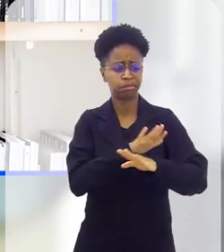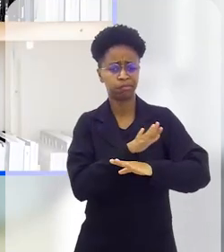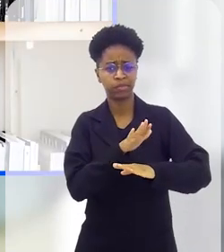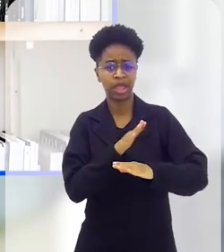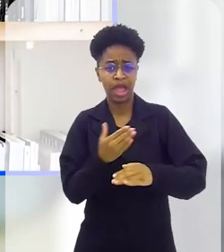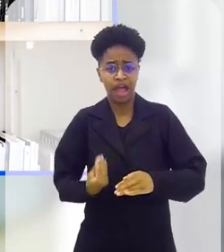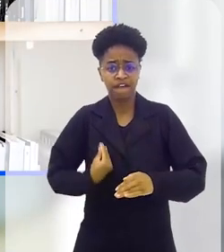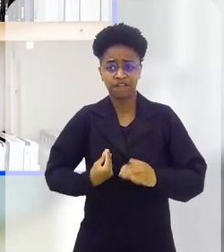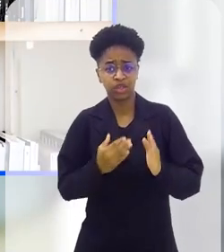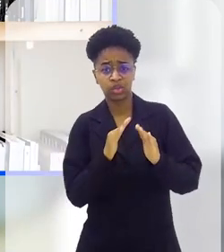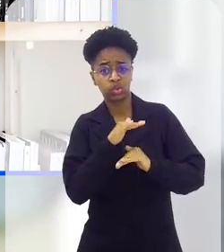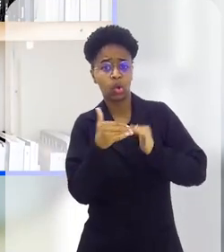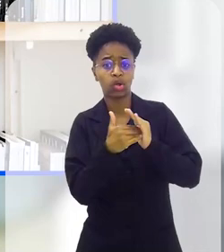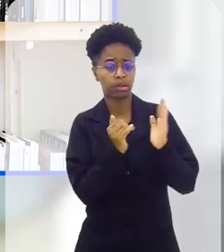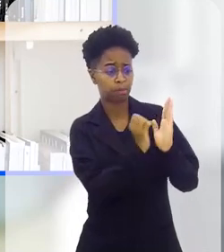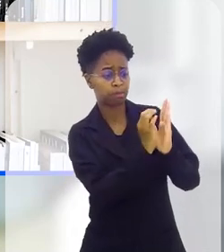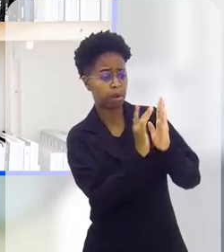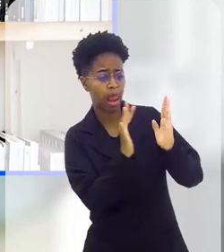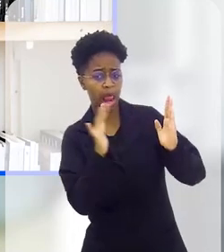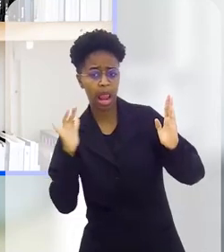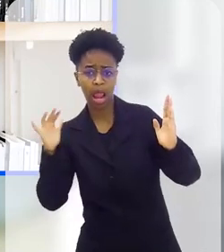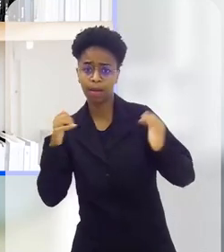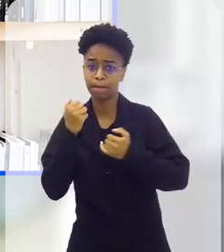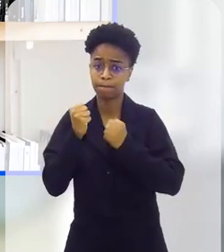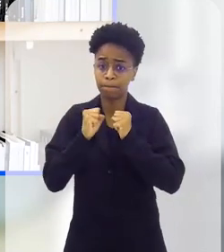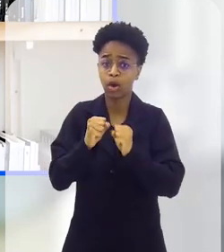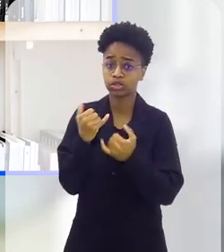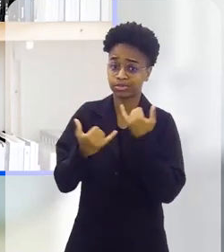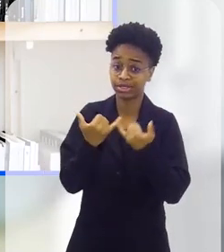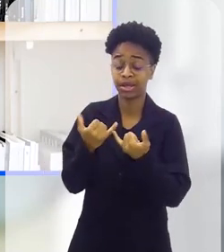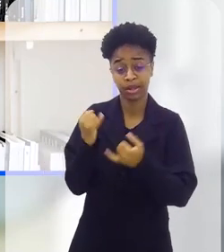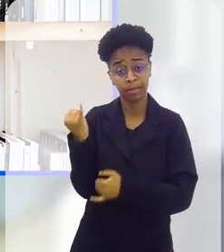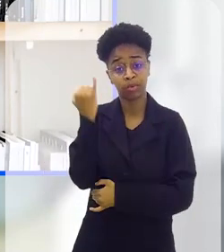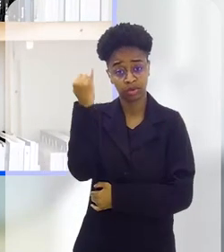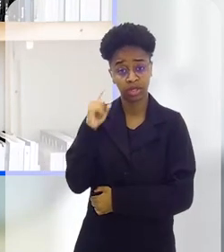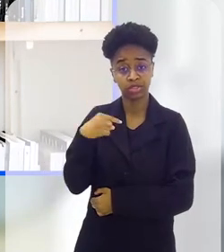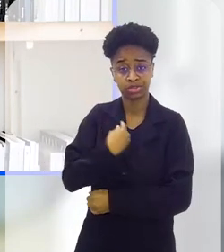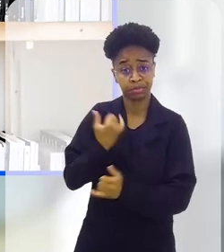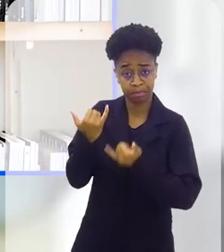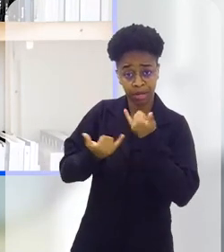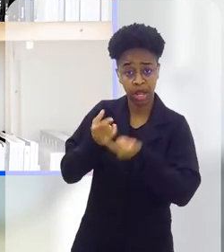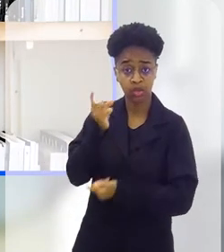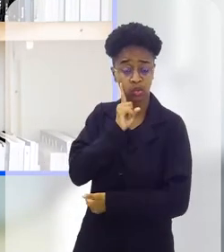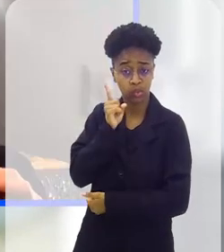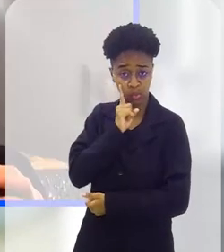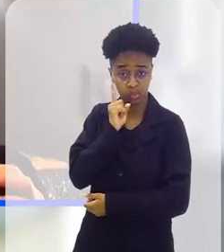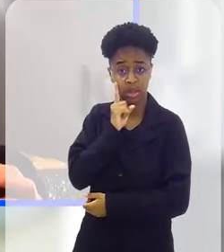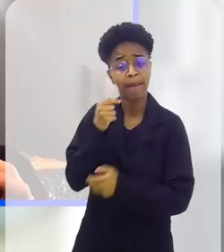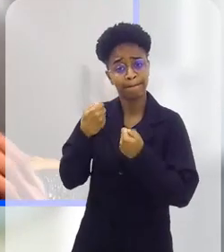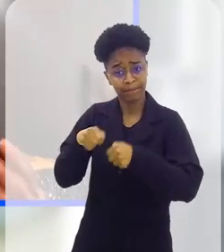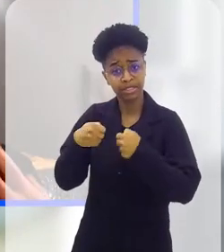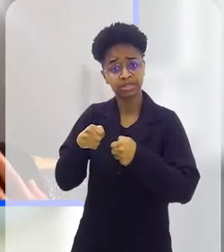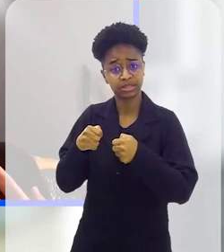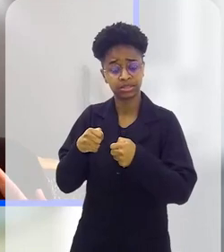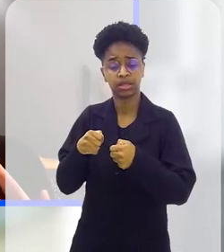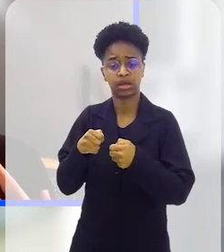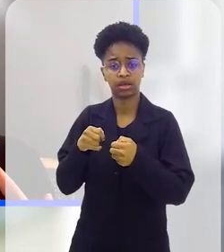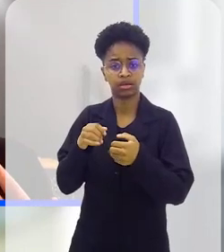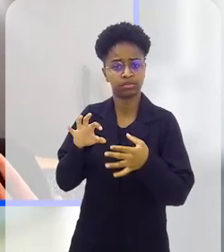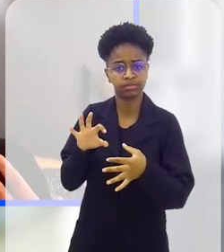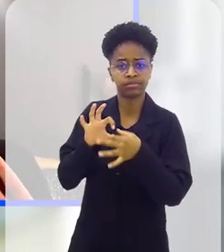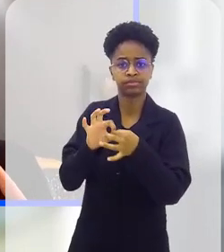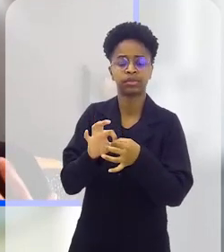inteira, e é muito importante que a gente tenha uma dose do brincar por dia, essa dose do brincar deve estar nas